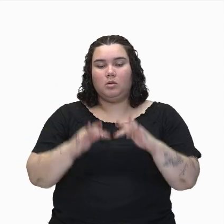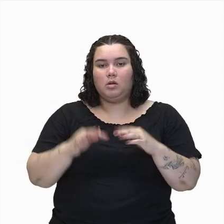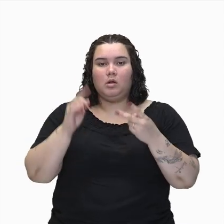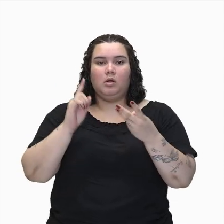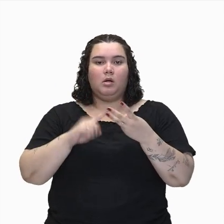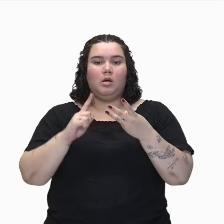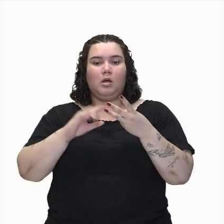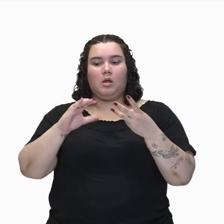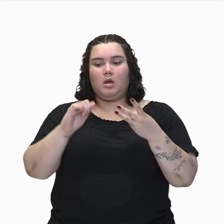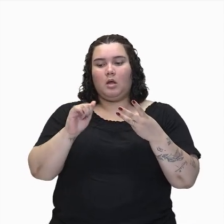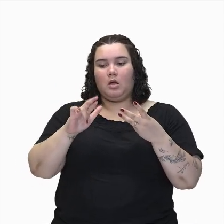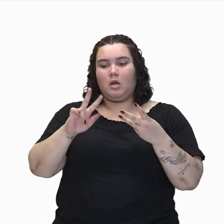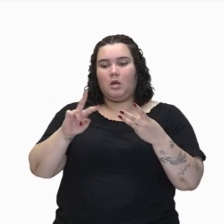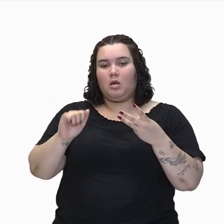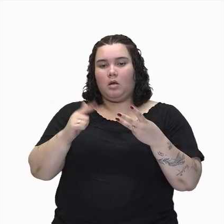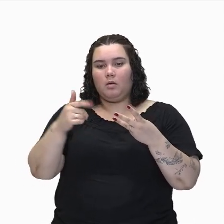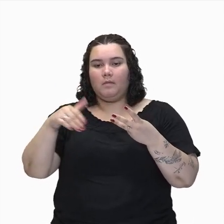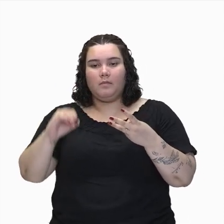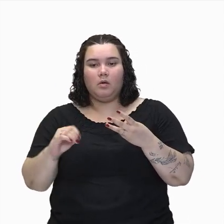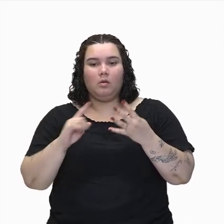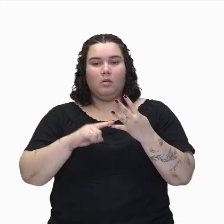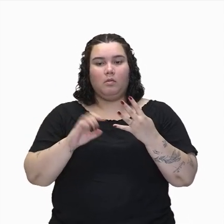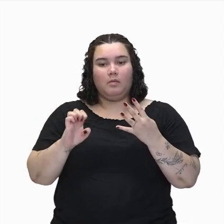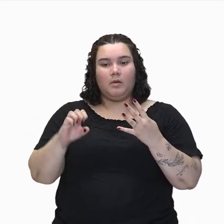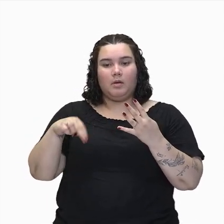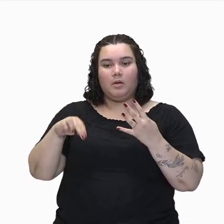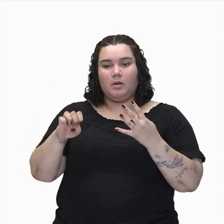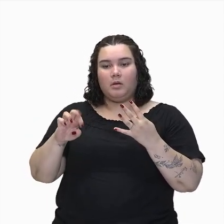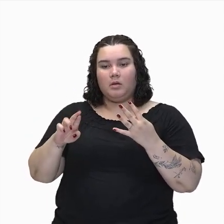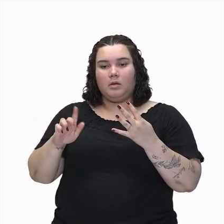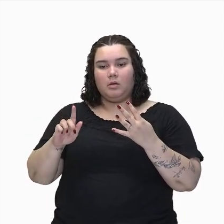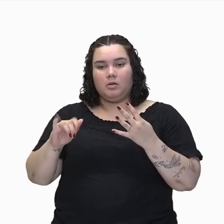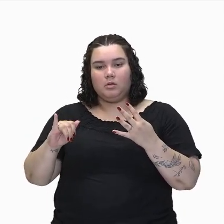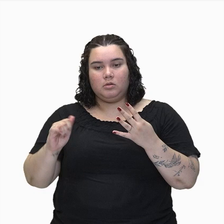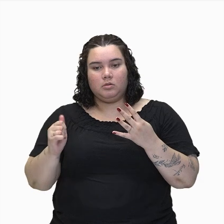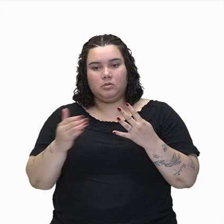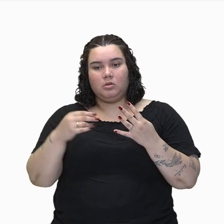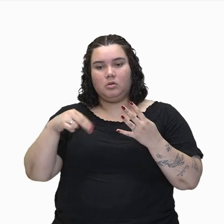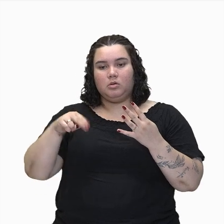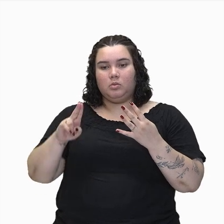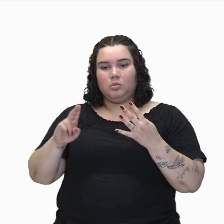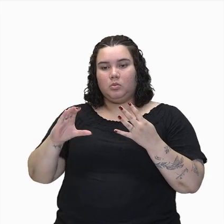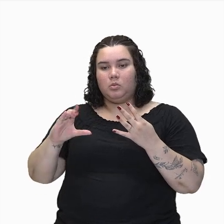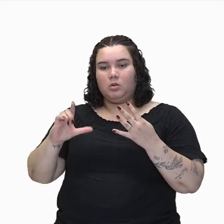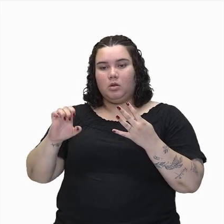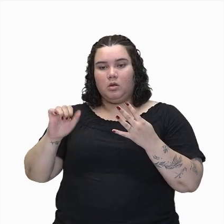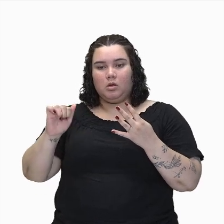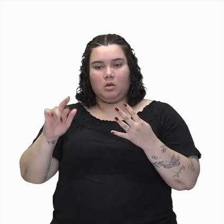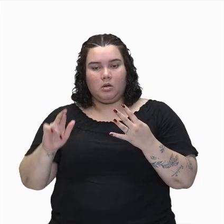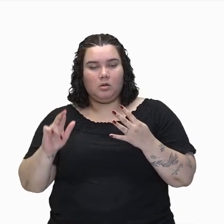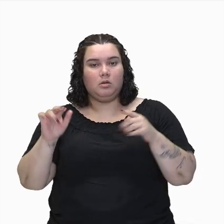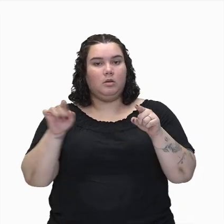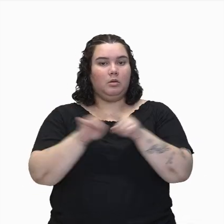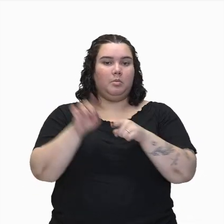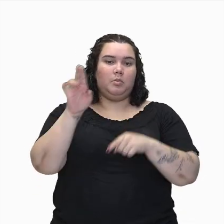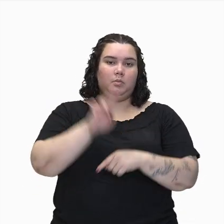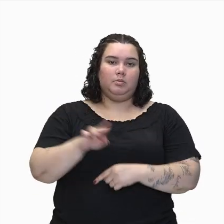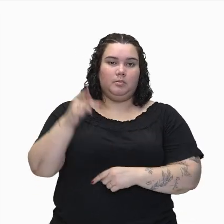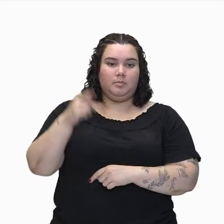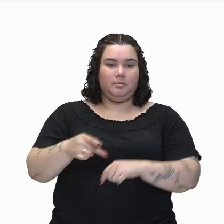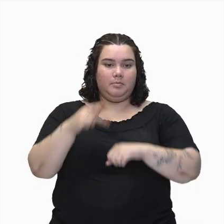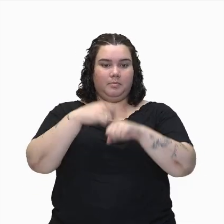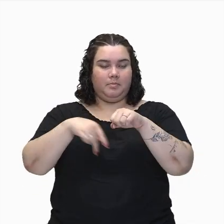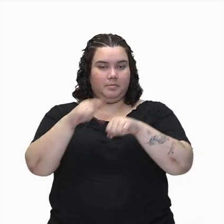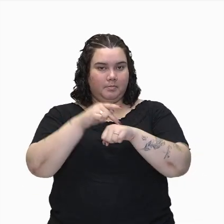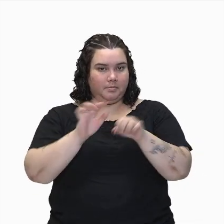petróleo, tá? Então esses tipos de fontes aí de energia também são utilizadas no nosso país, algumas